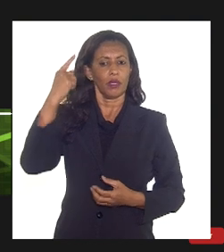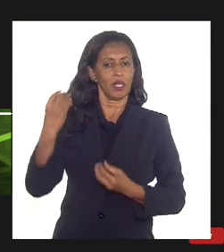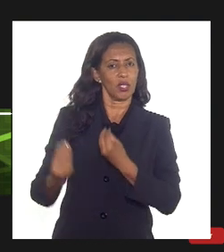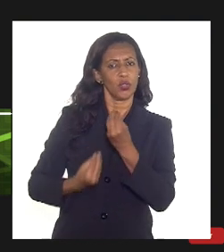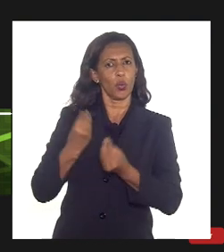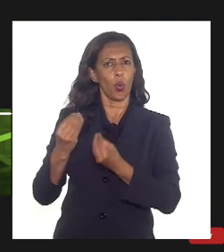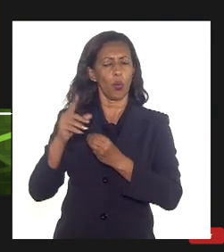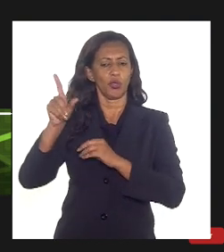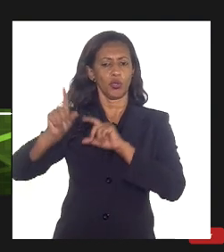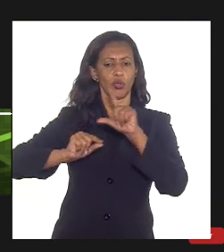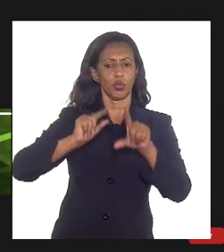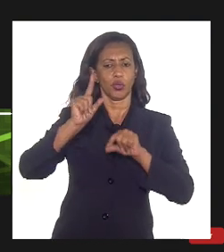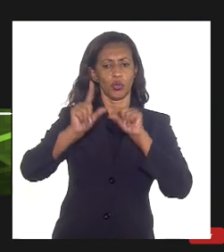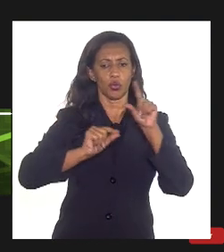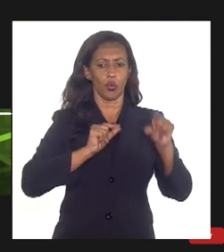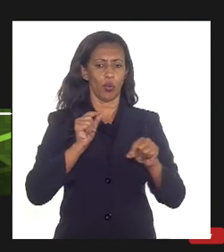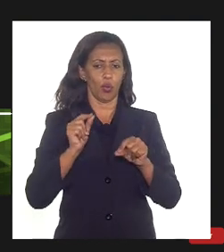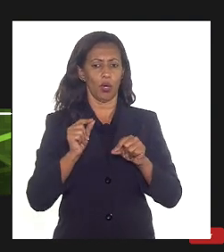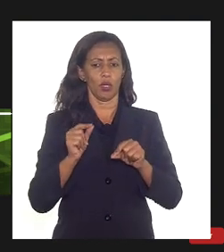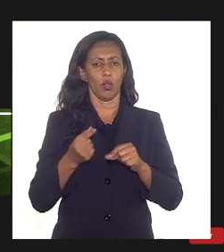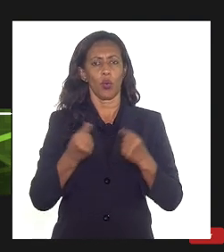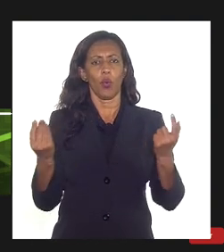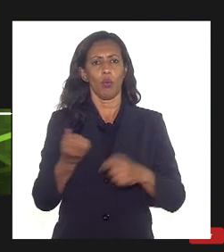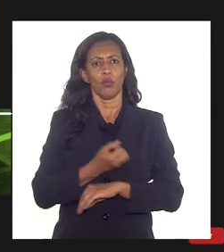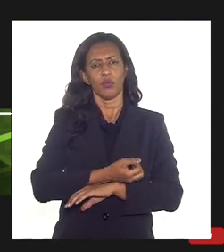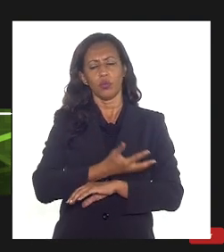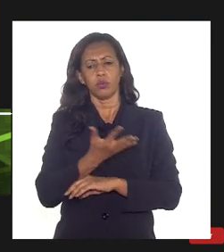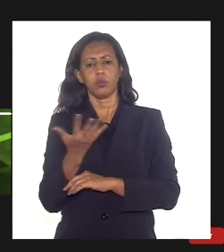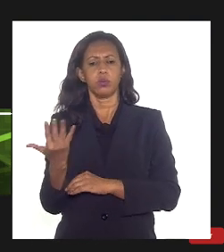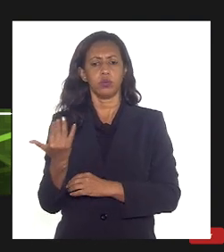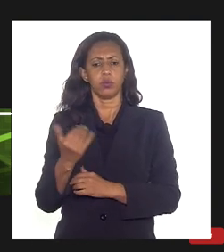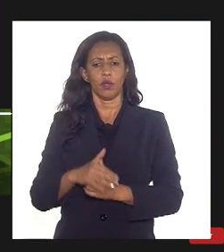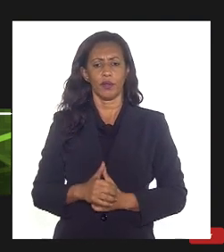seleciona como eu comentei a gente faz centenas aí de